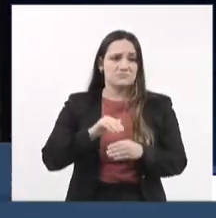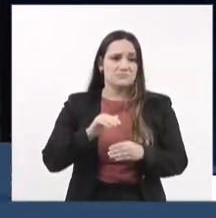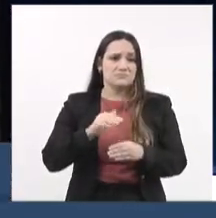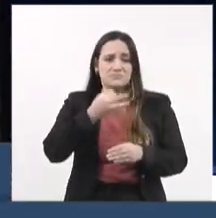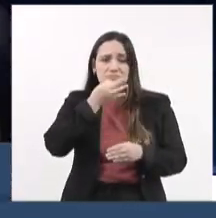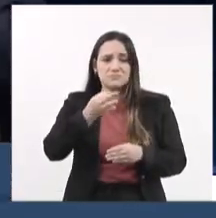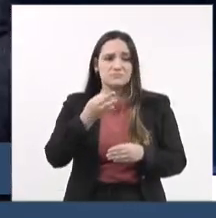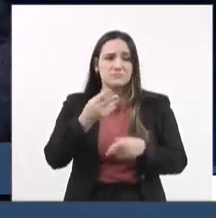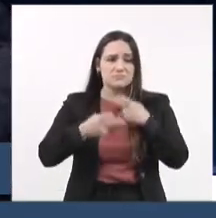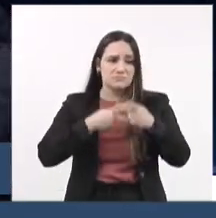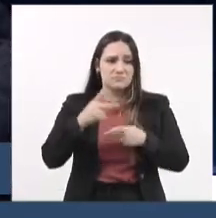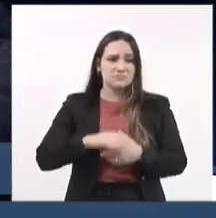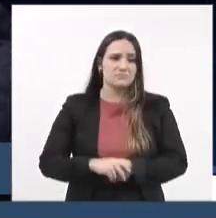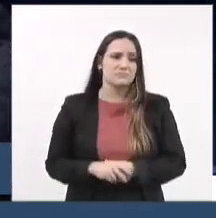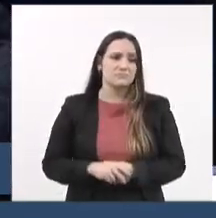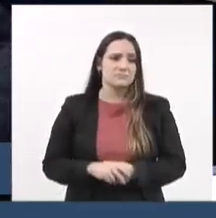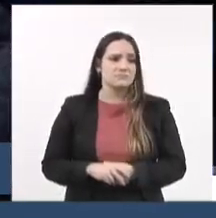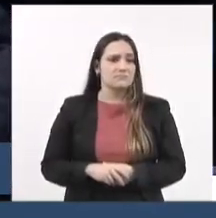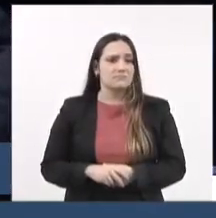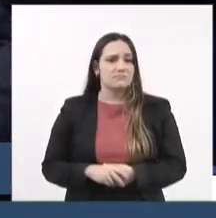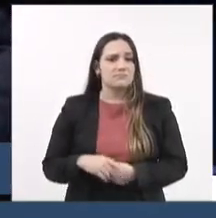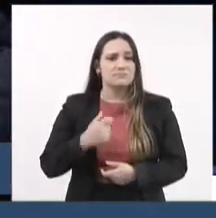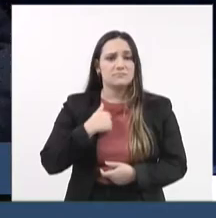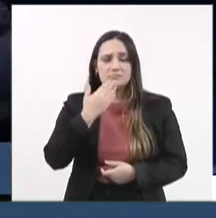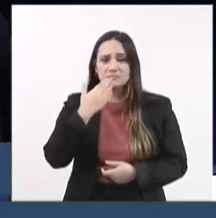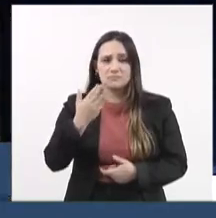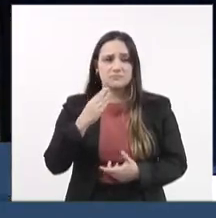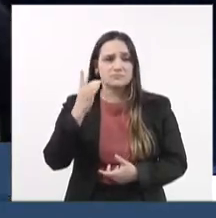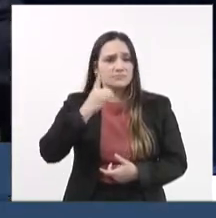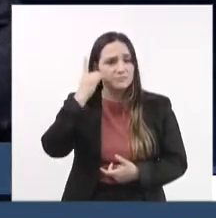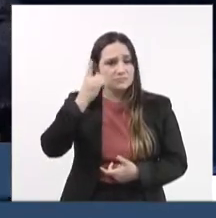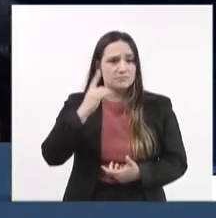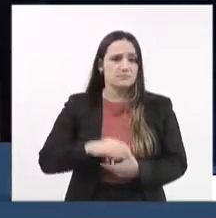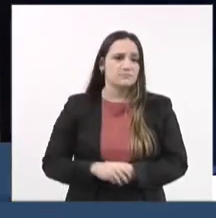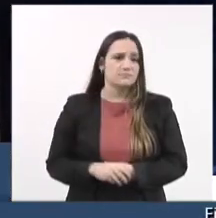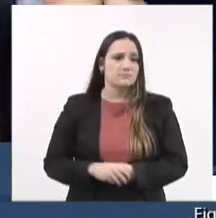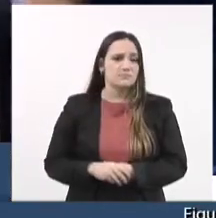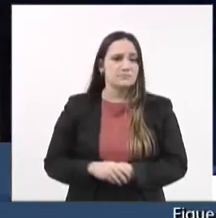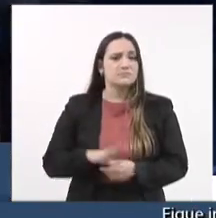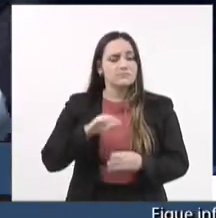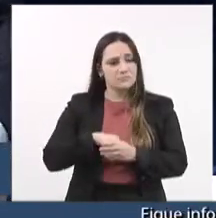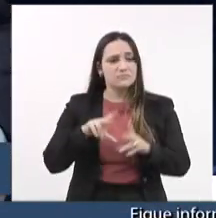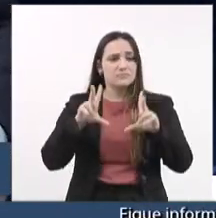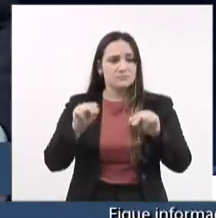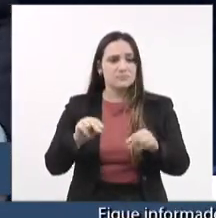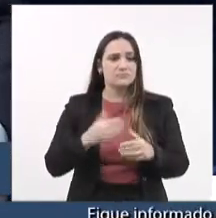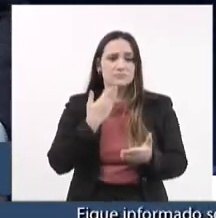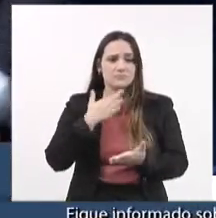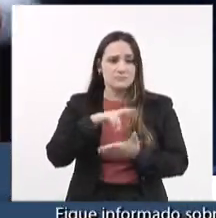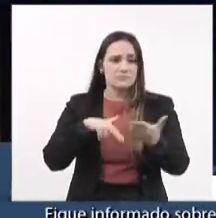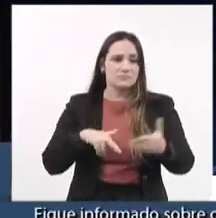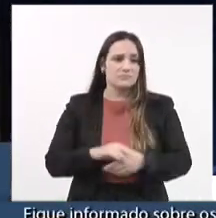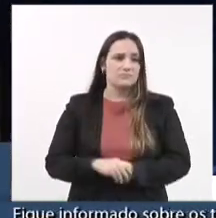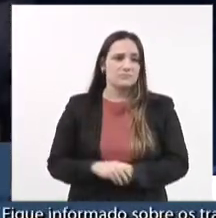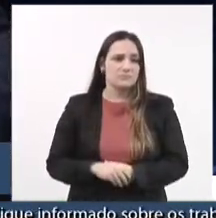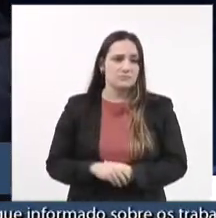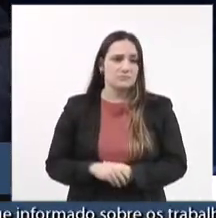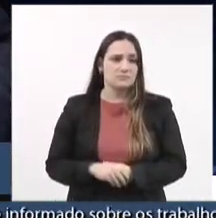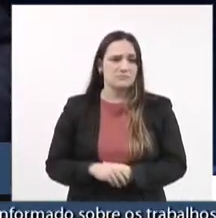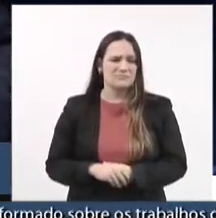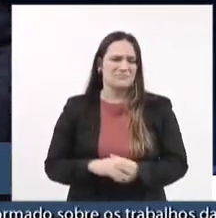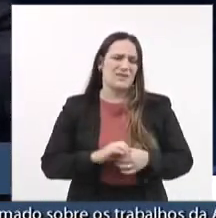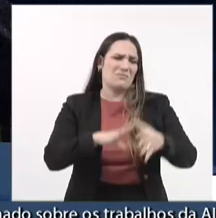peço aqui aos senhores deputados, deputadas, que votem contra esse requerimento e deixe a